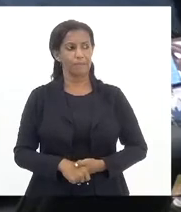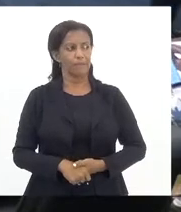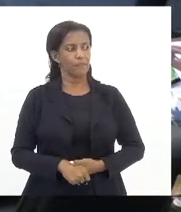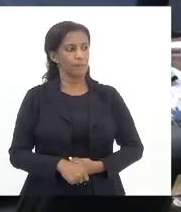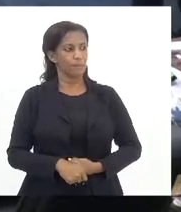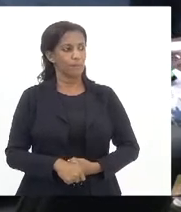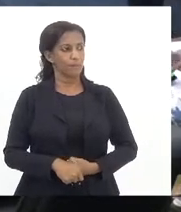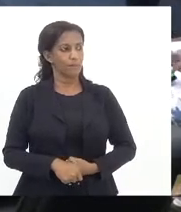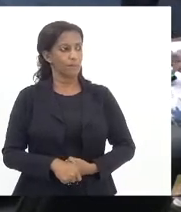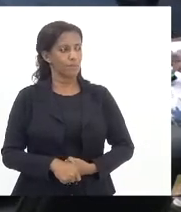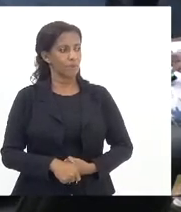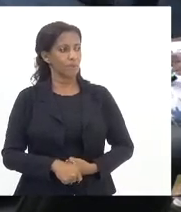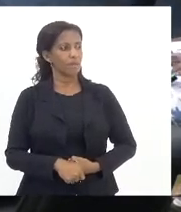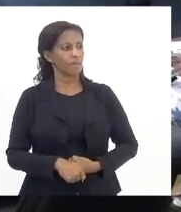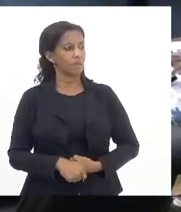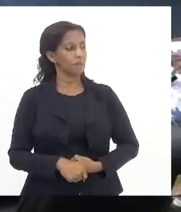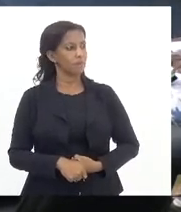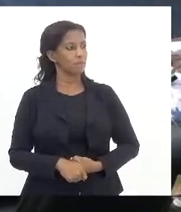Sr.